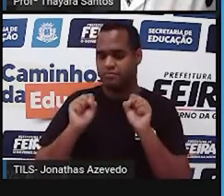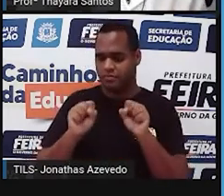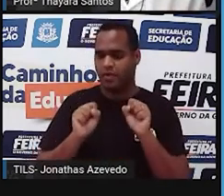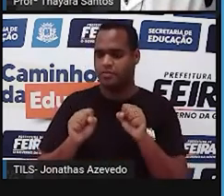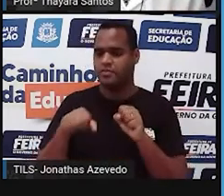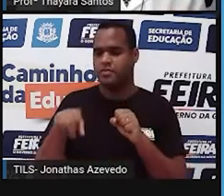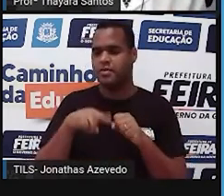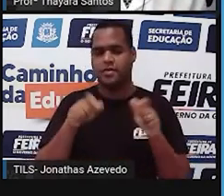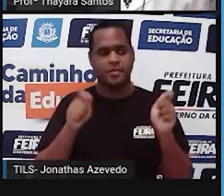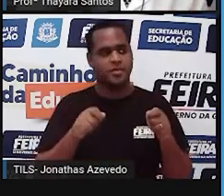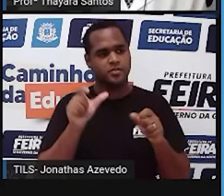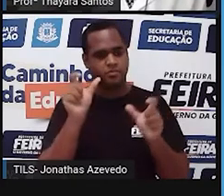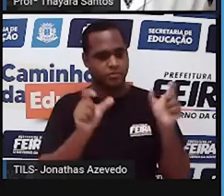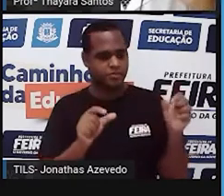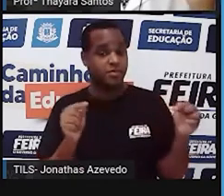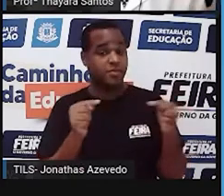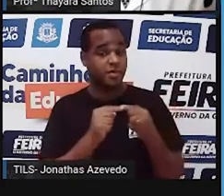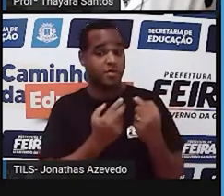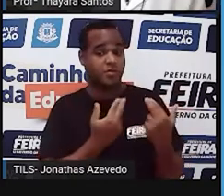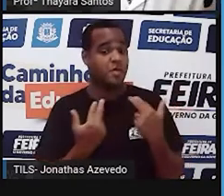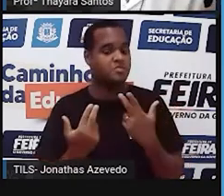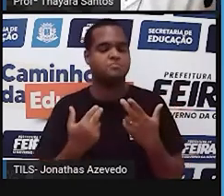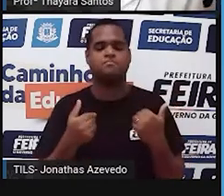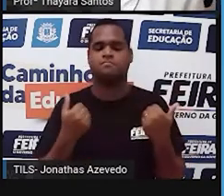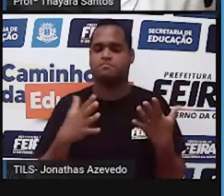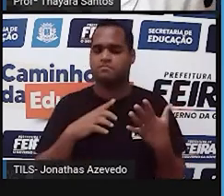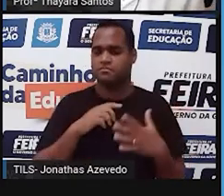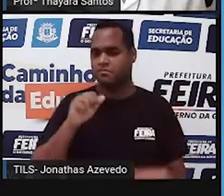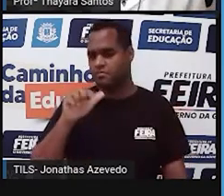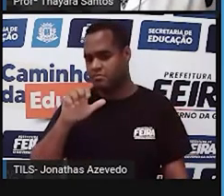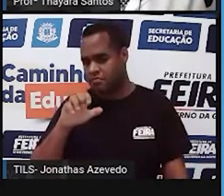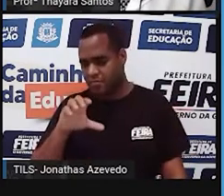mesma característica. Então, isso é que são os alelos.